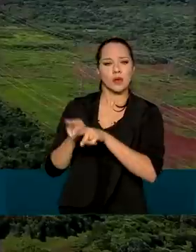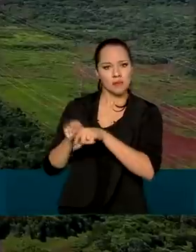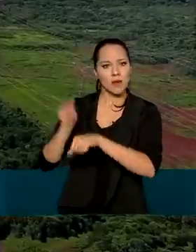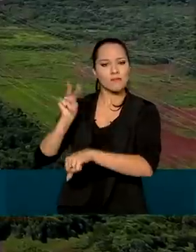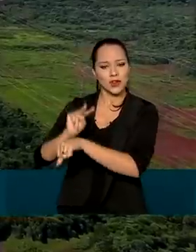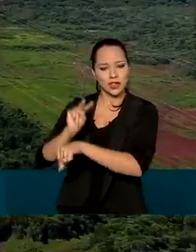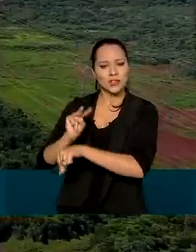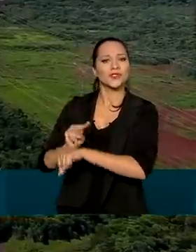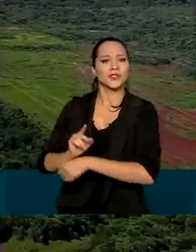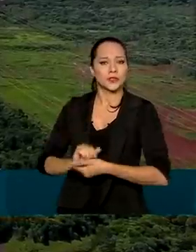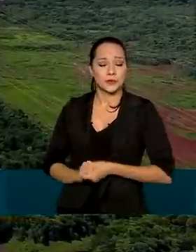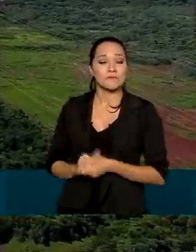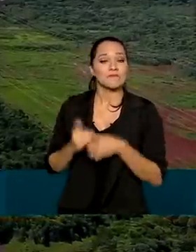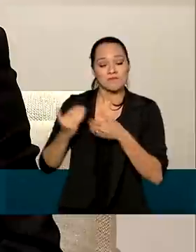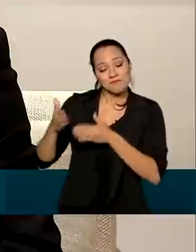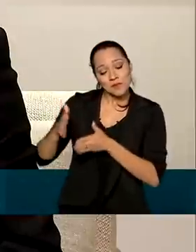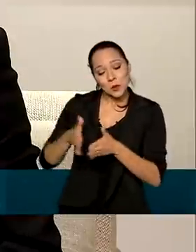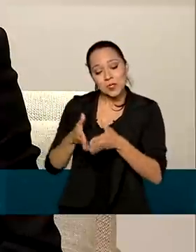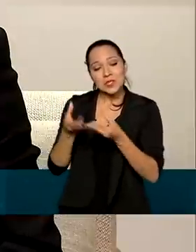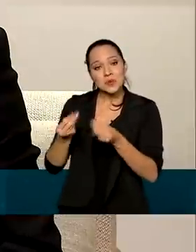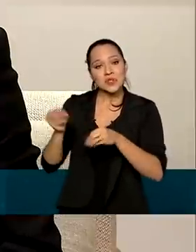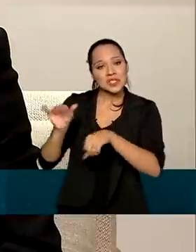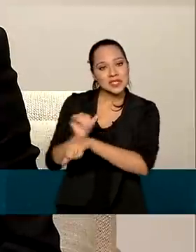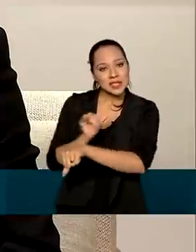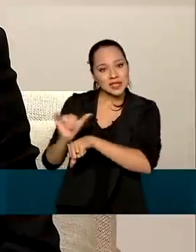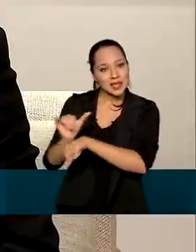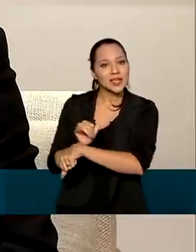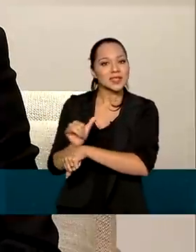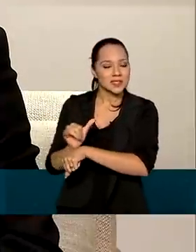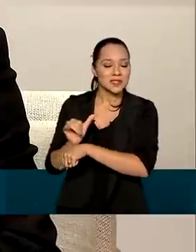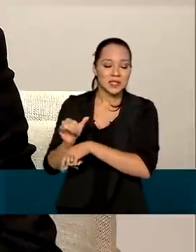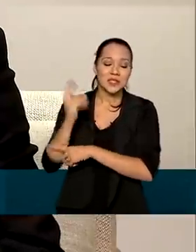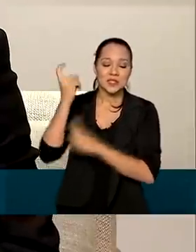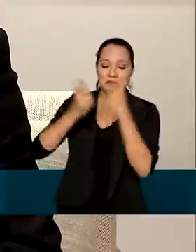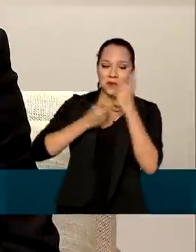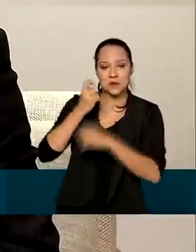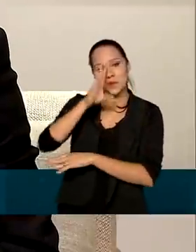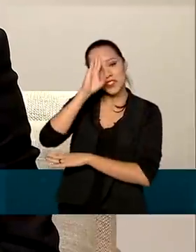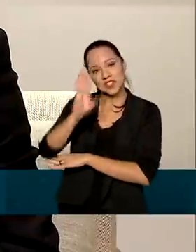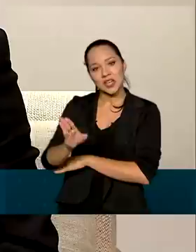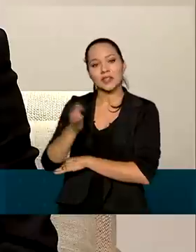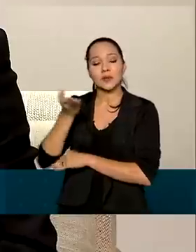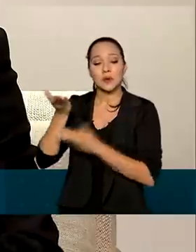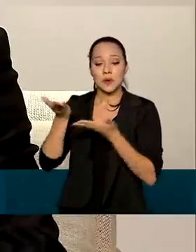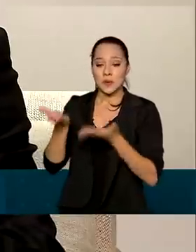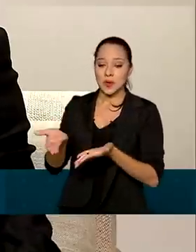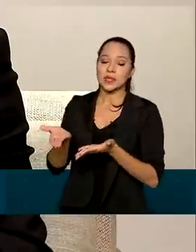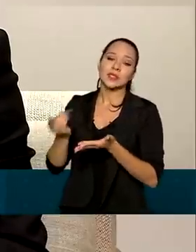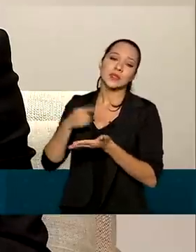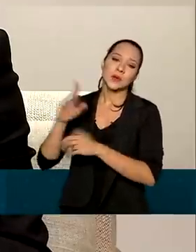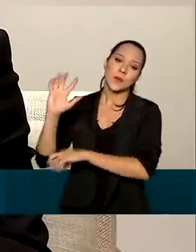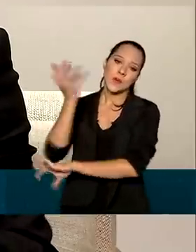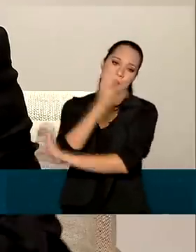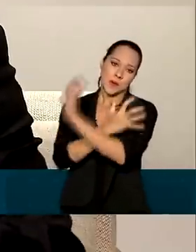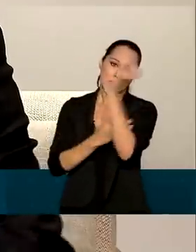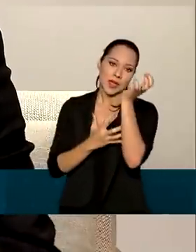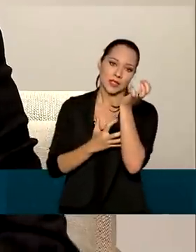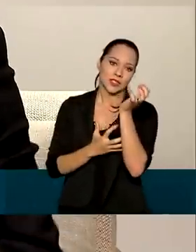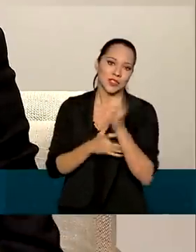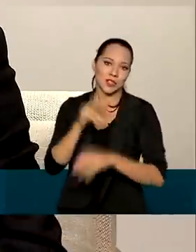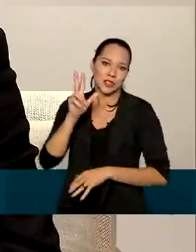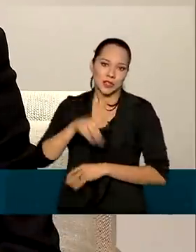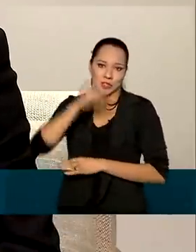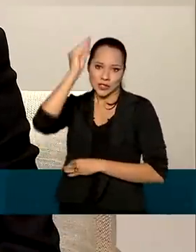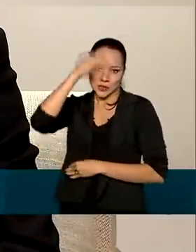e com isso, conduzindo muitas ações que se preocupam diretamente com essa questão do meio ambiente e nunca